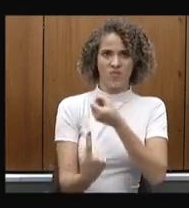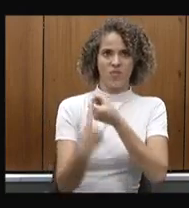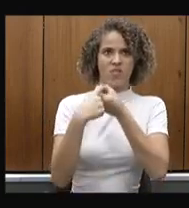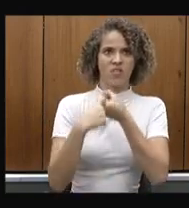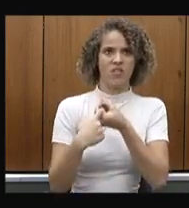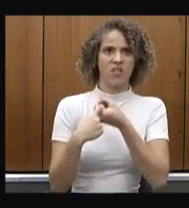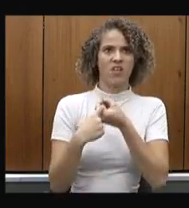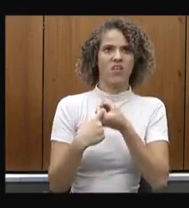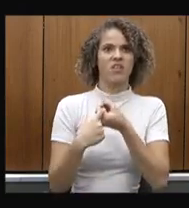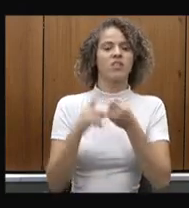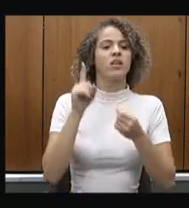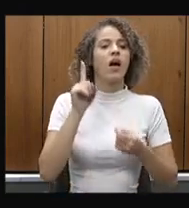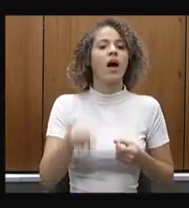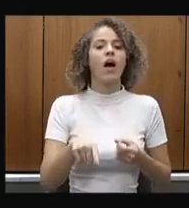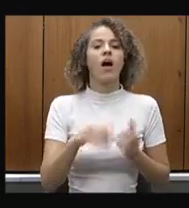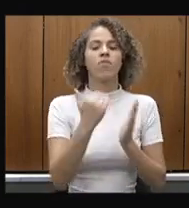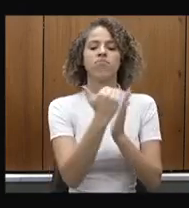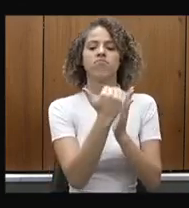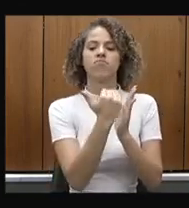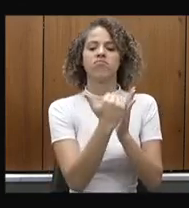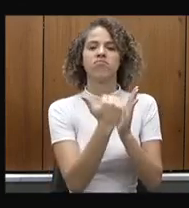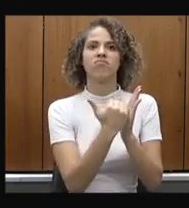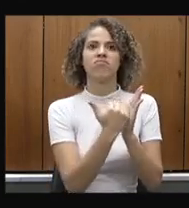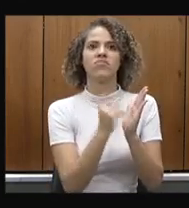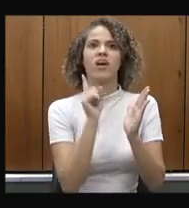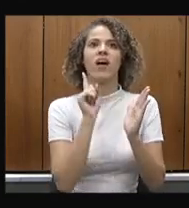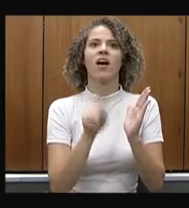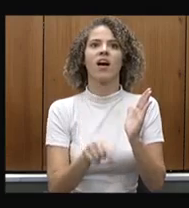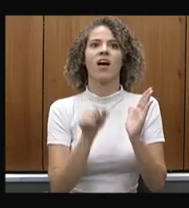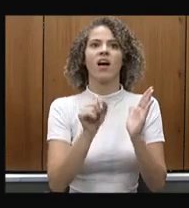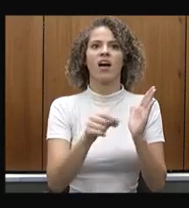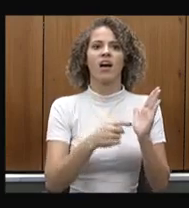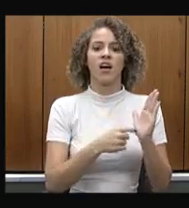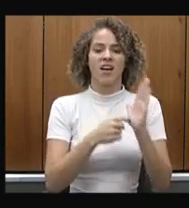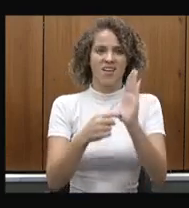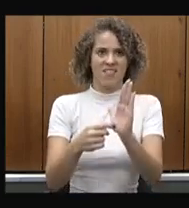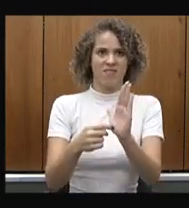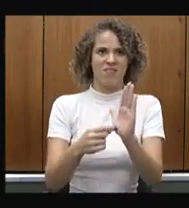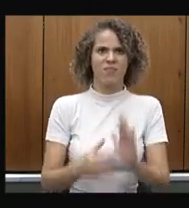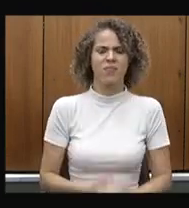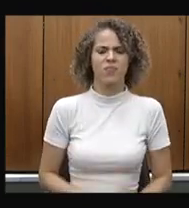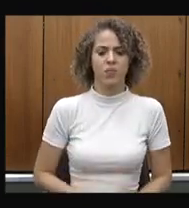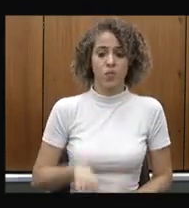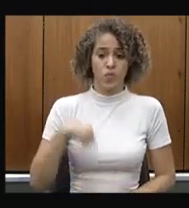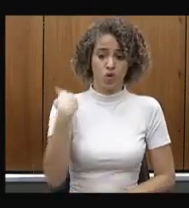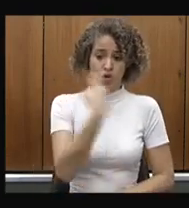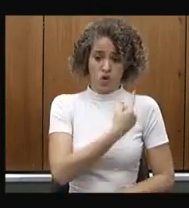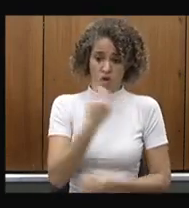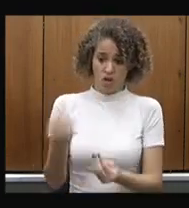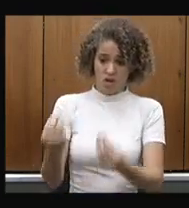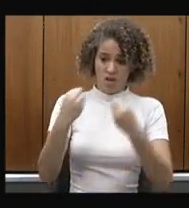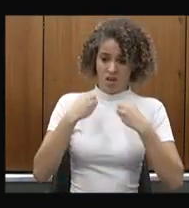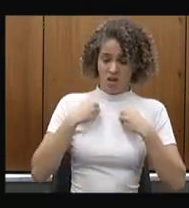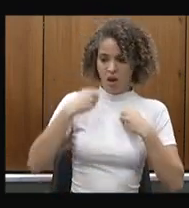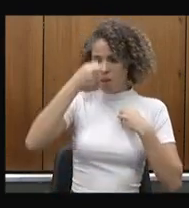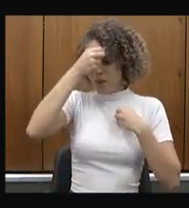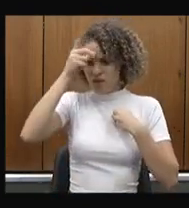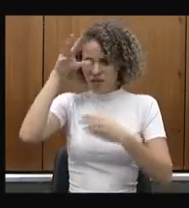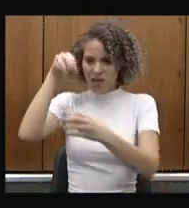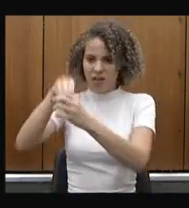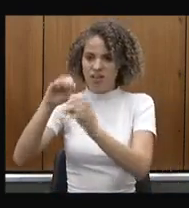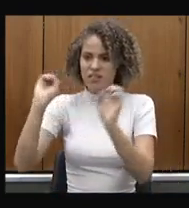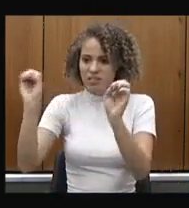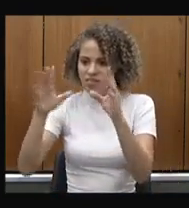só uma constatação né que chega de vários prefeitos até a nossa né no que diz respeitar o SAMU que realmente faz um